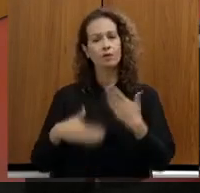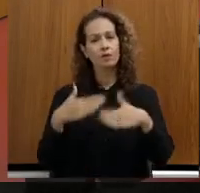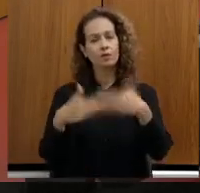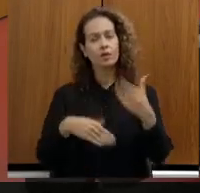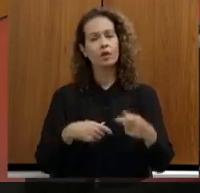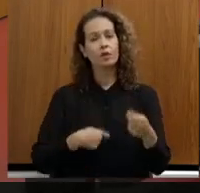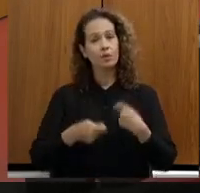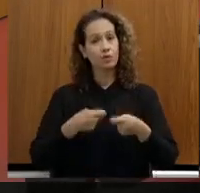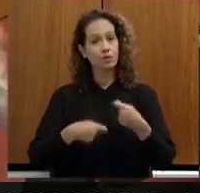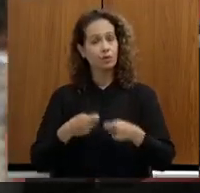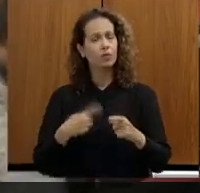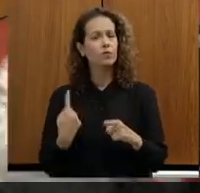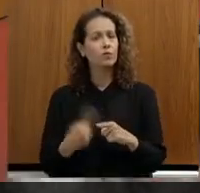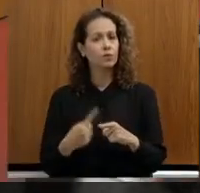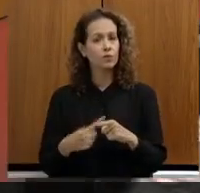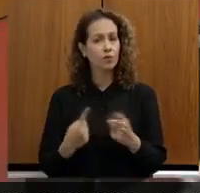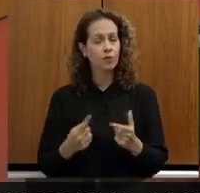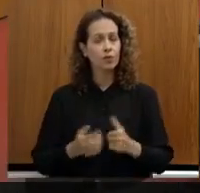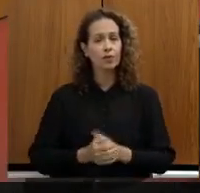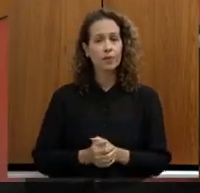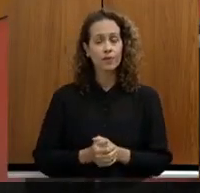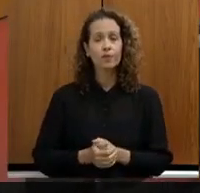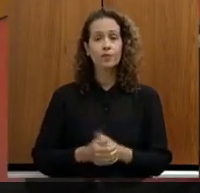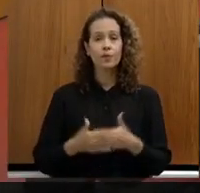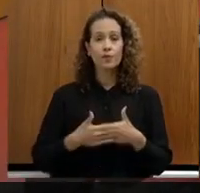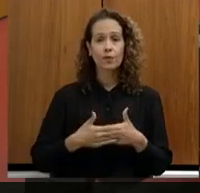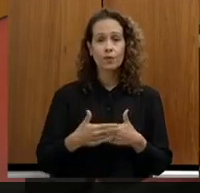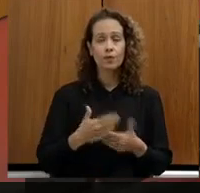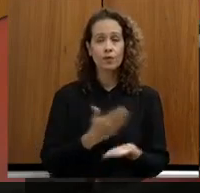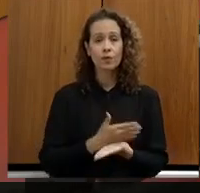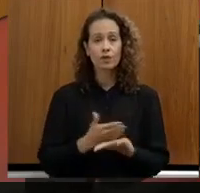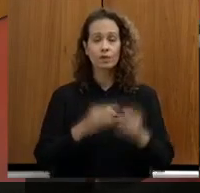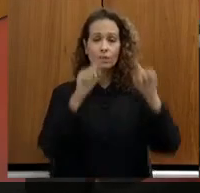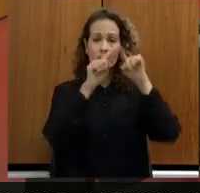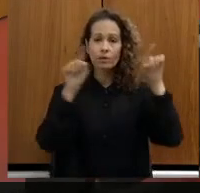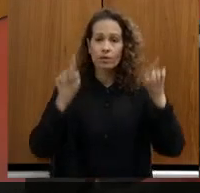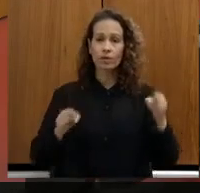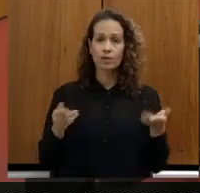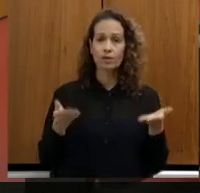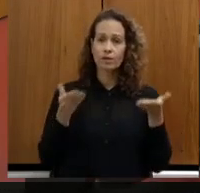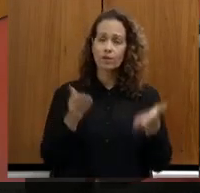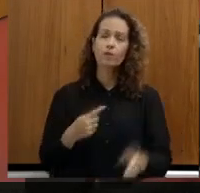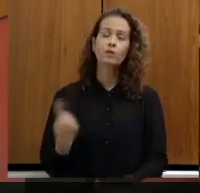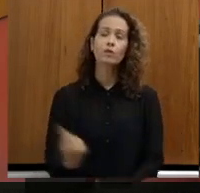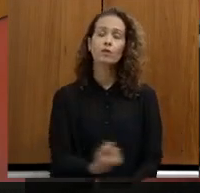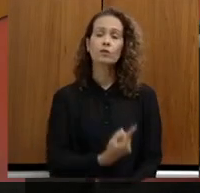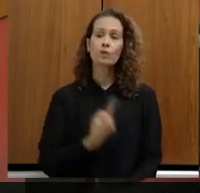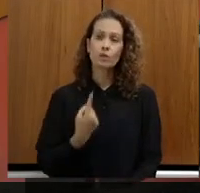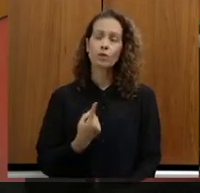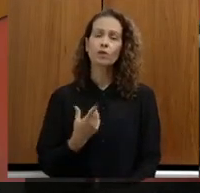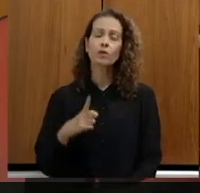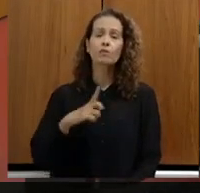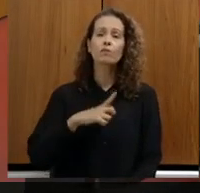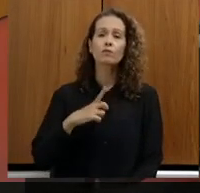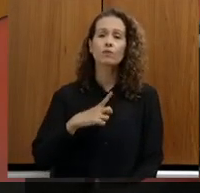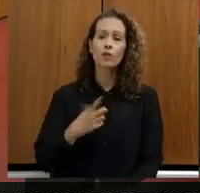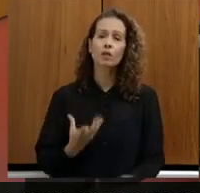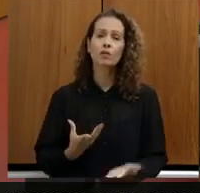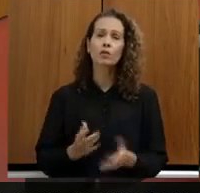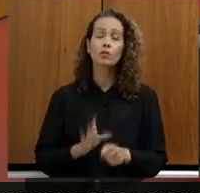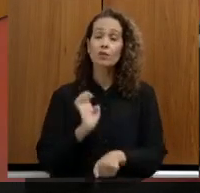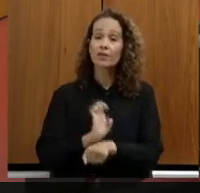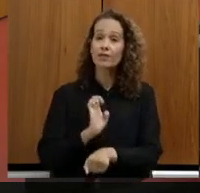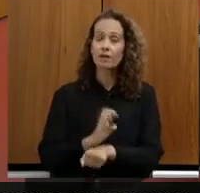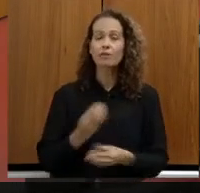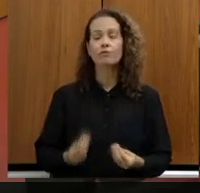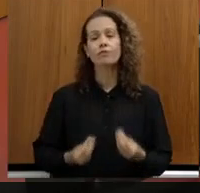econômico, porque é a partir desses servidores que nós damos condições, o Estado dá condições